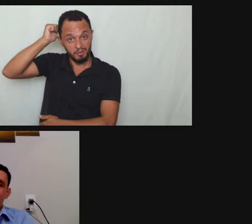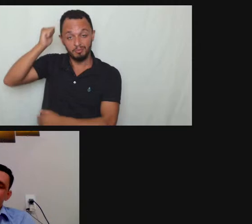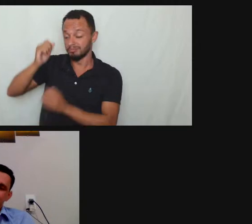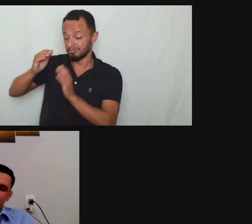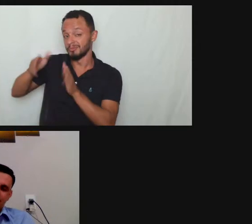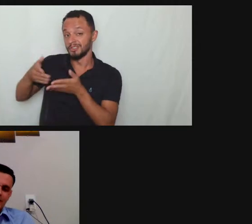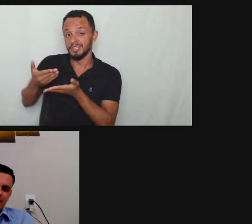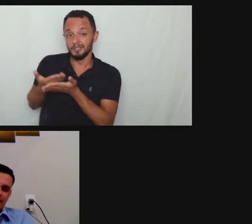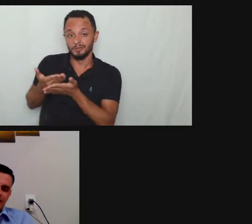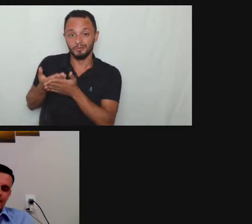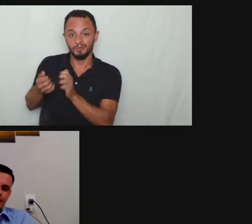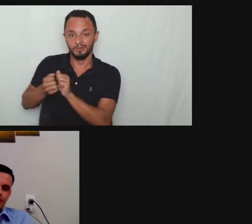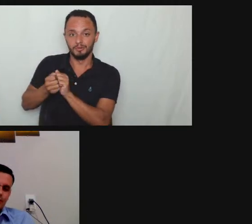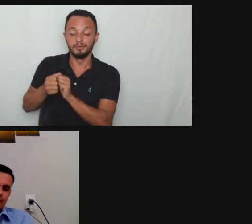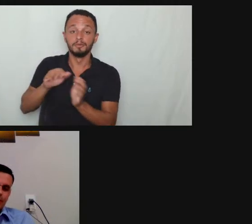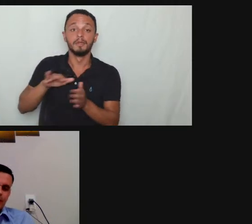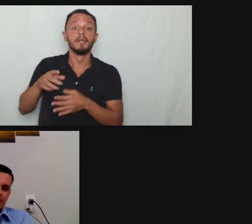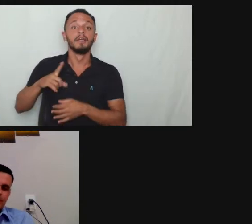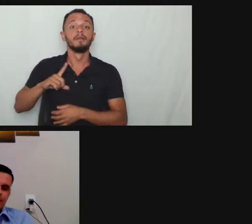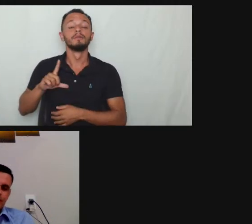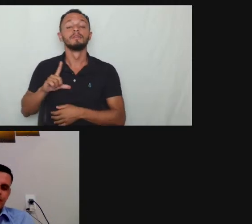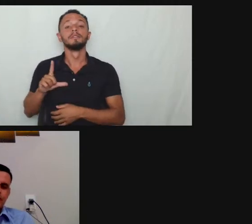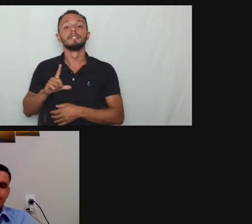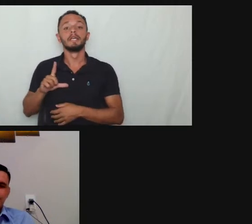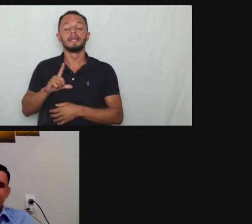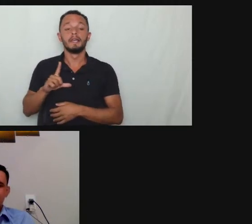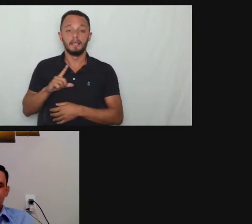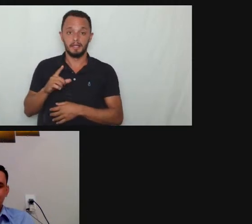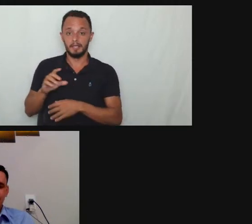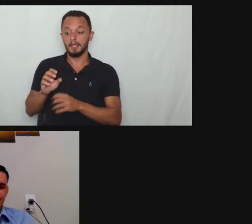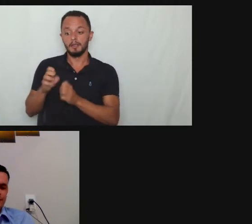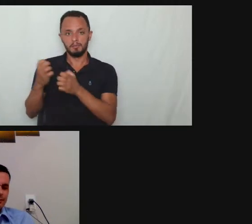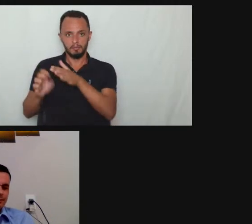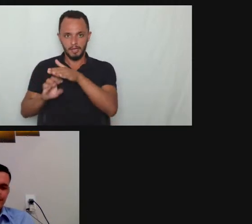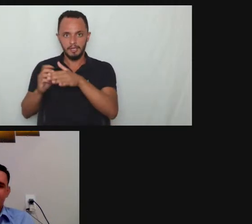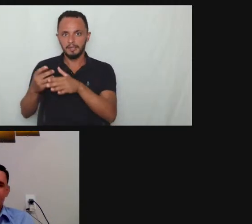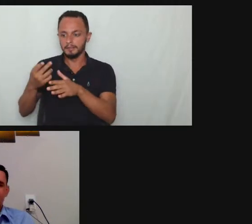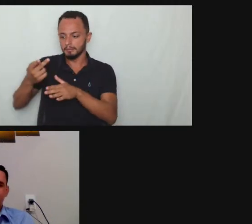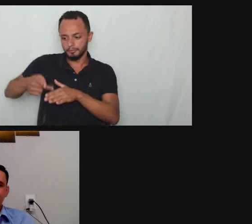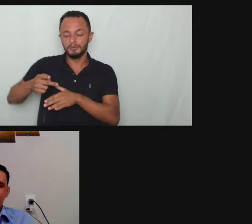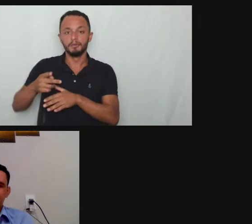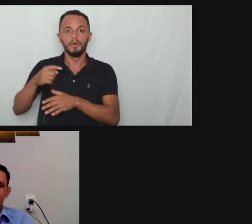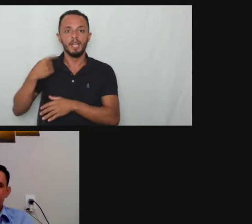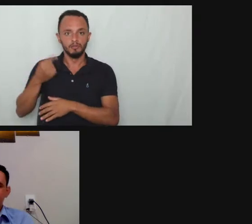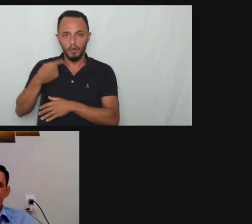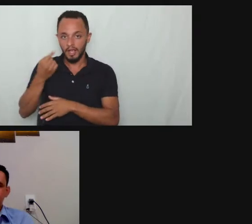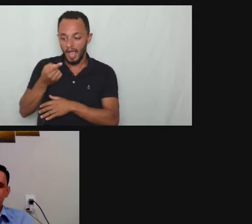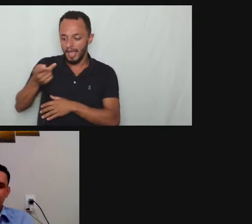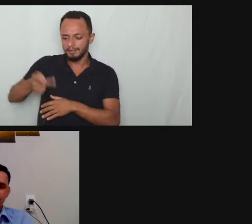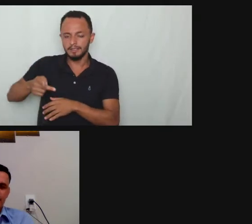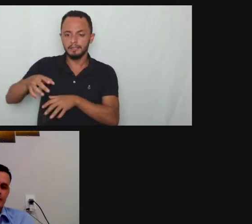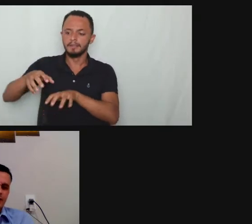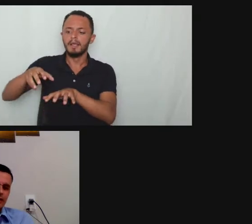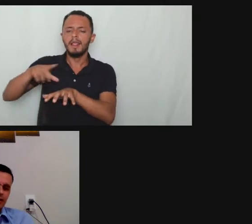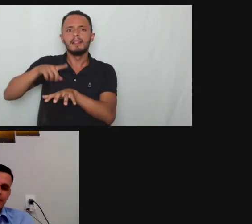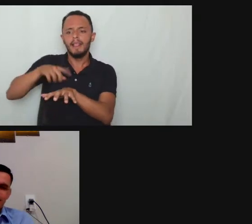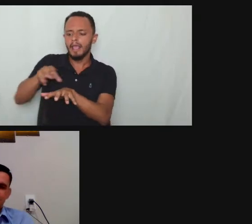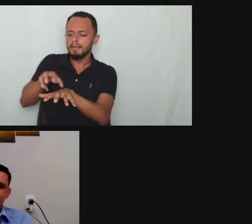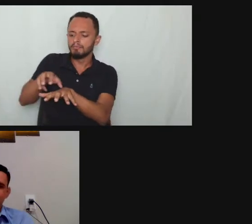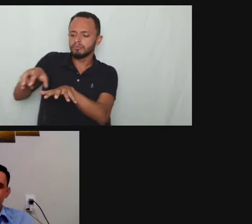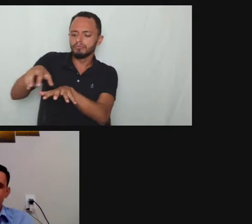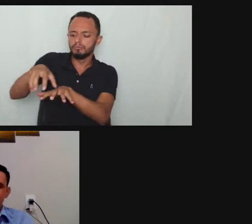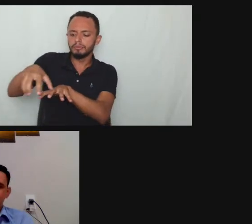matriz localizada na região metropolitana de Belo Horizonte com filiais também BH, IPT, Contagem temos vários